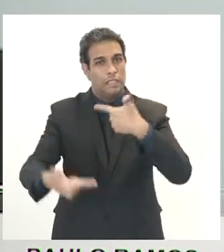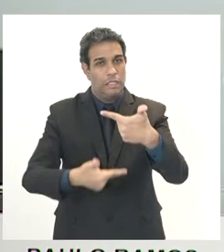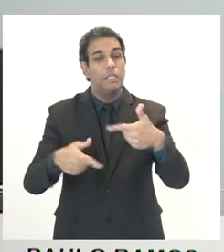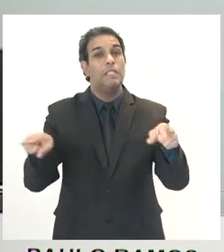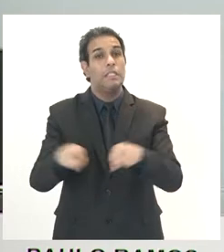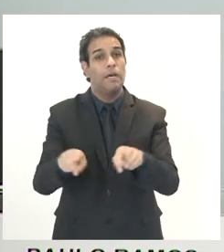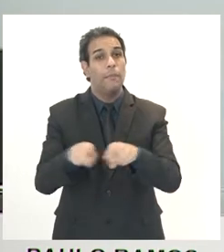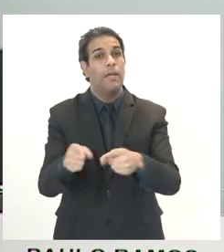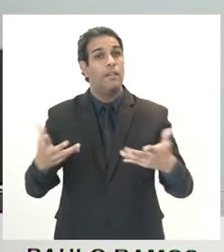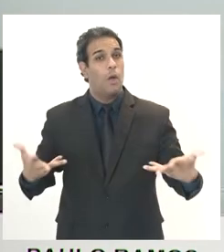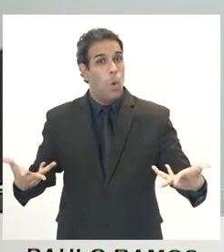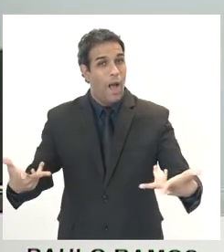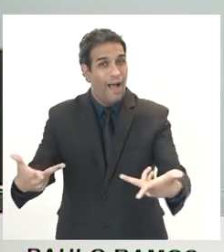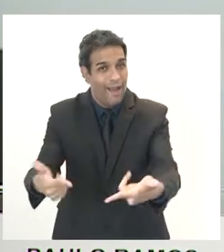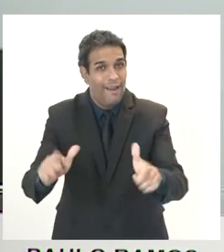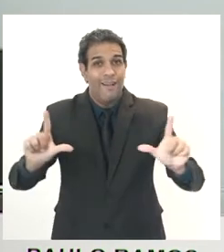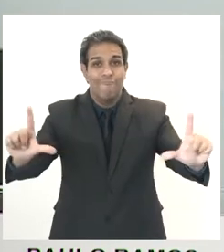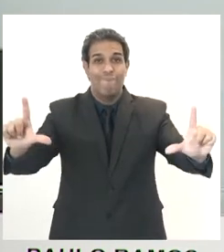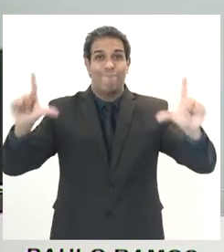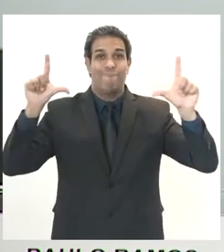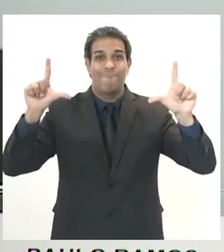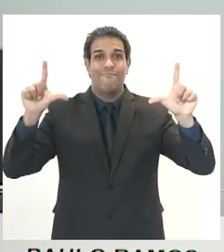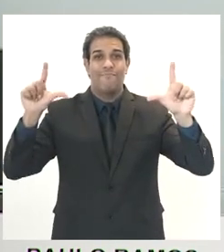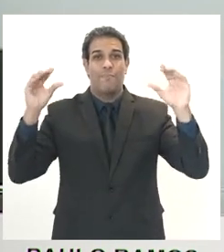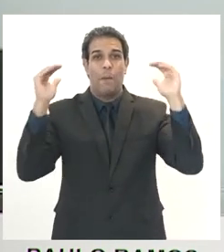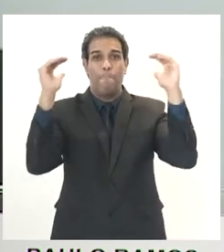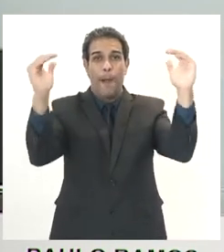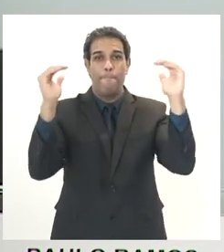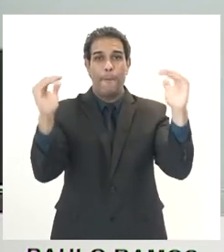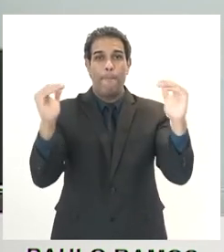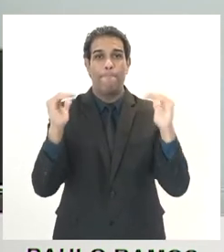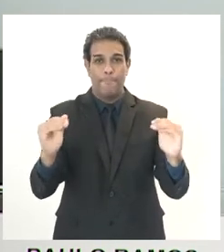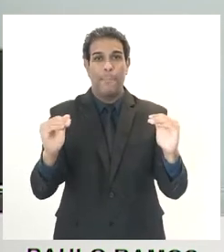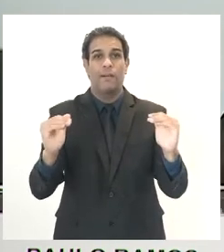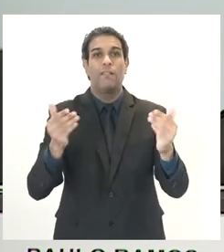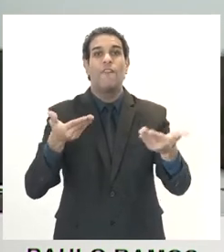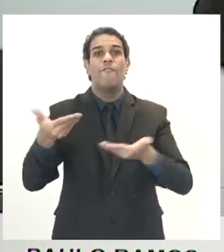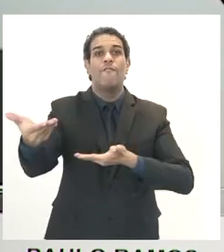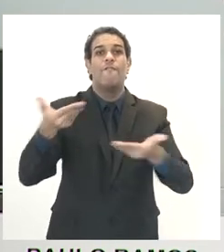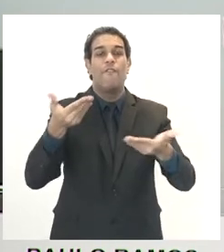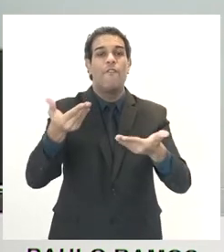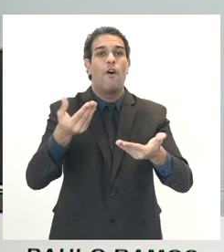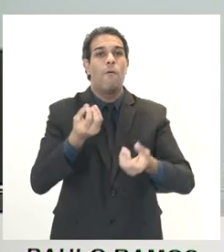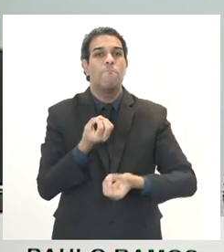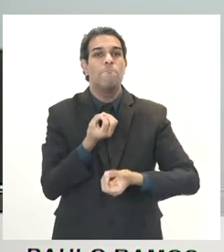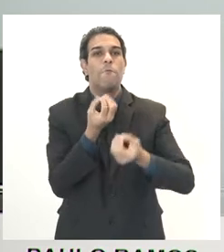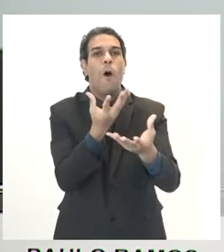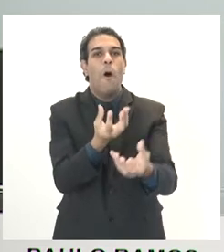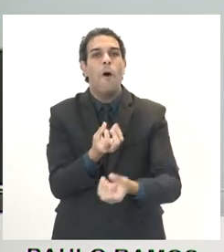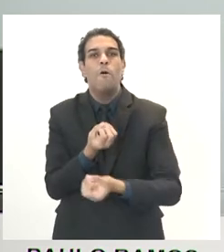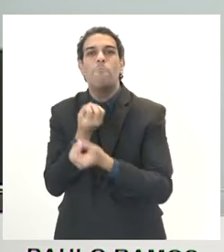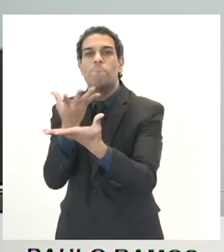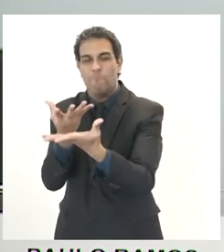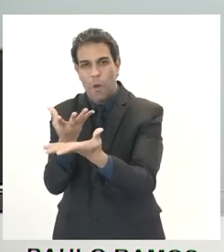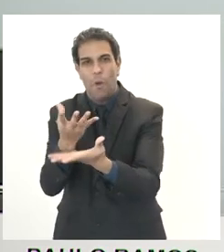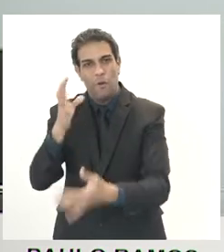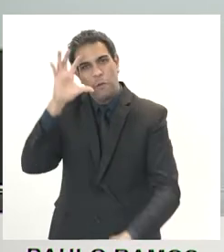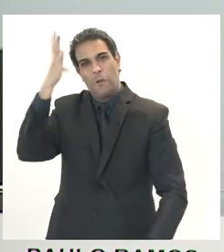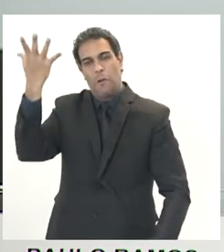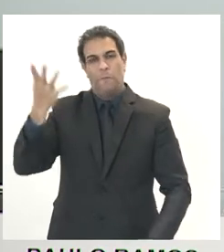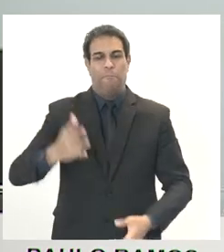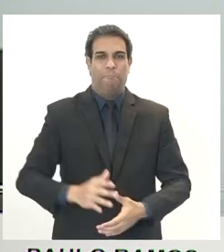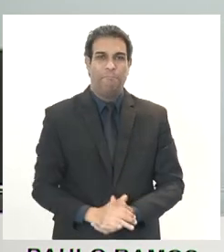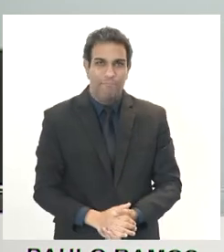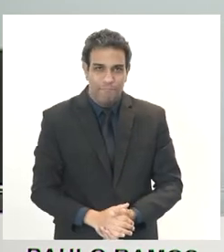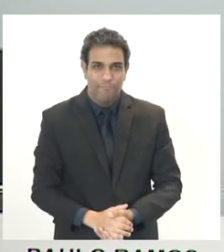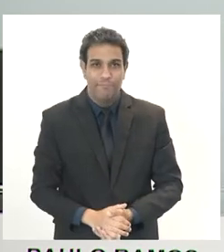própria qualidade da prestação desse serviço de informação, dessa transmissão do que acontece. E